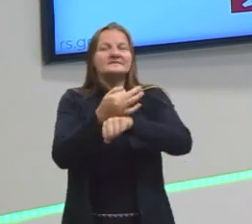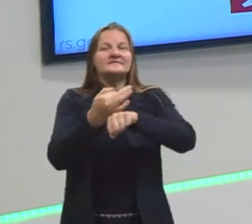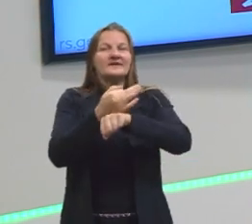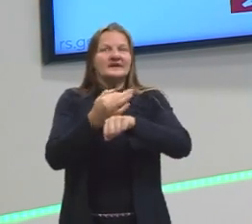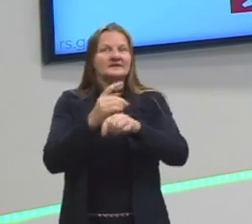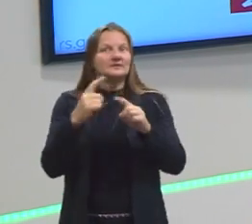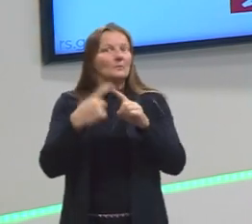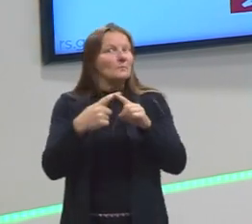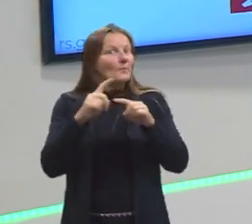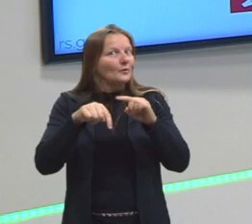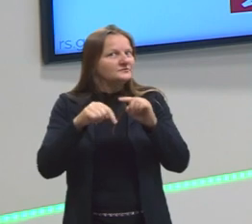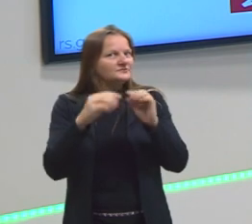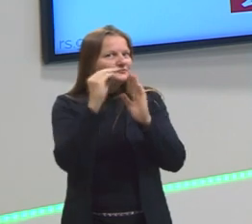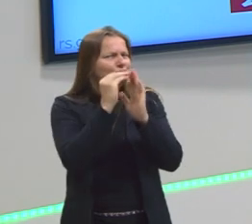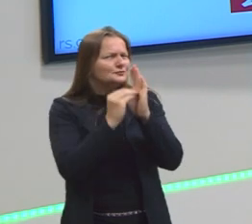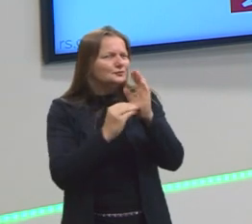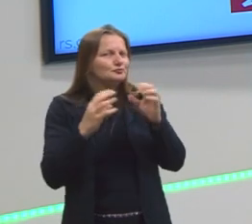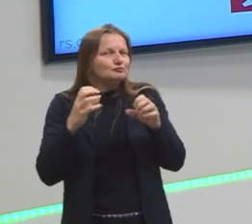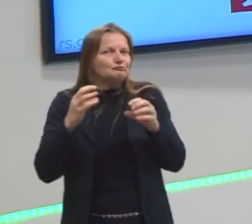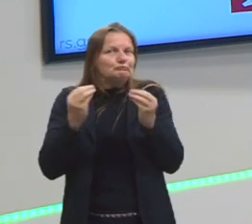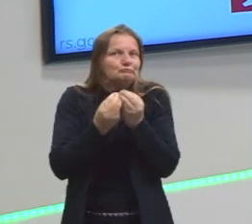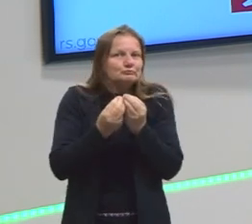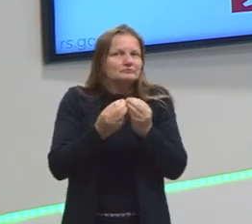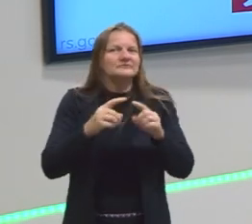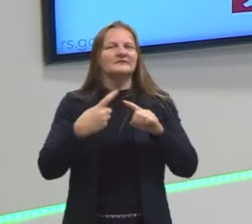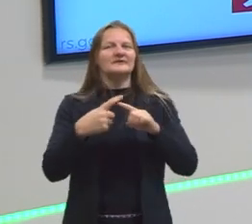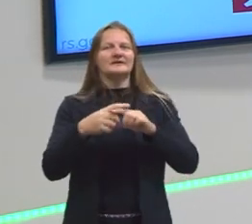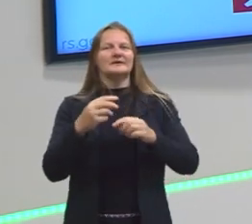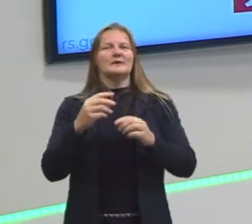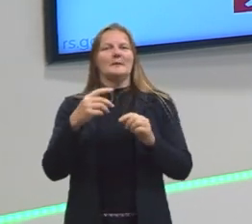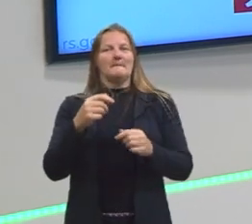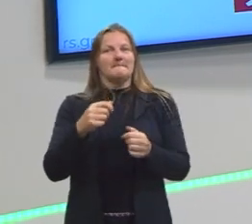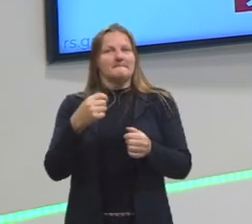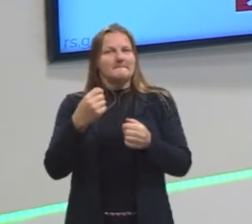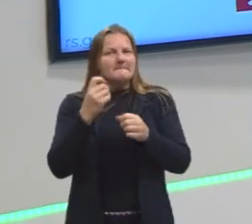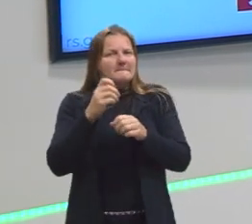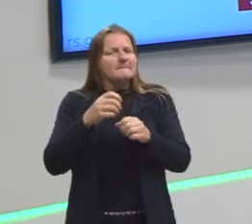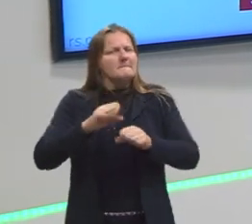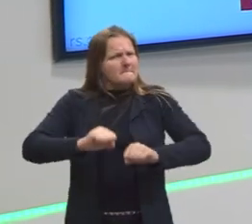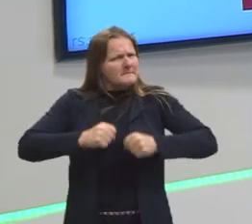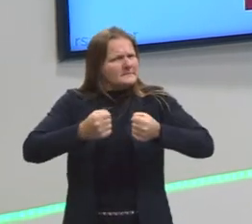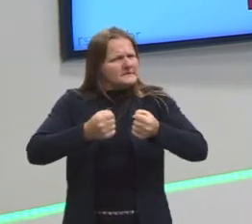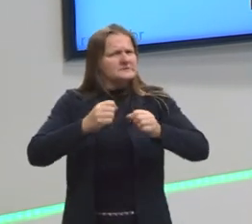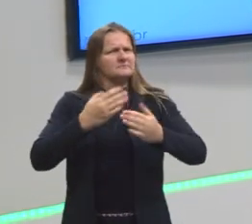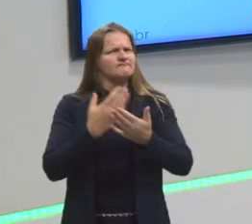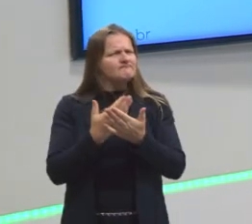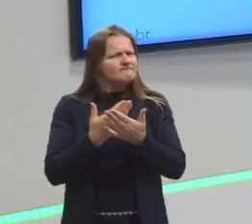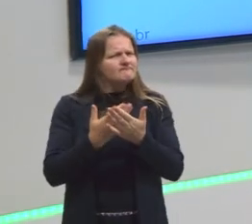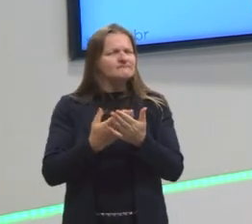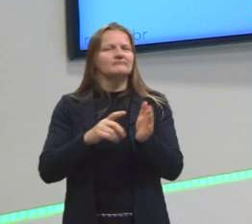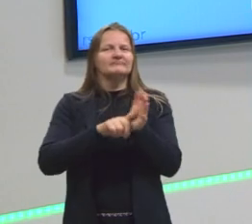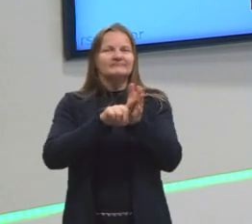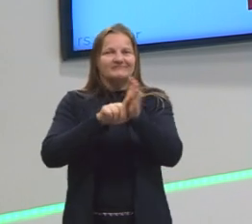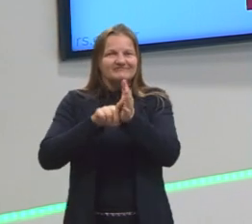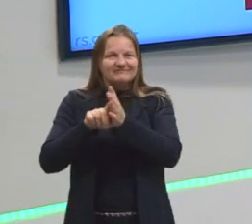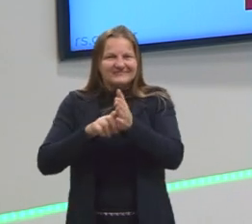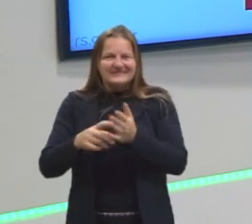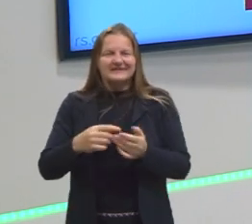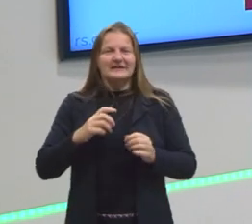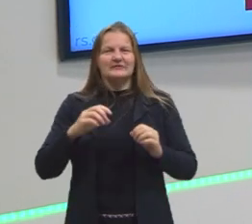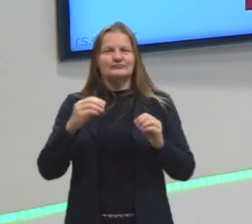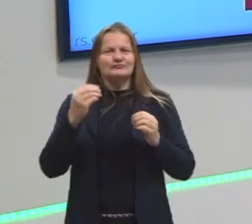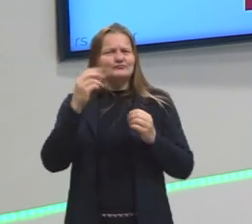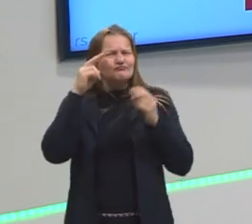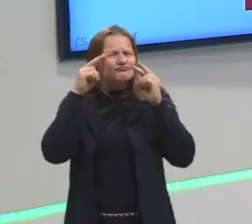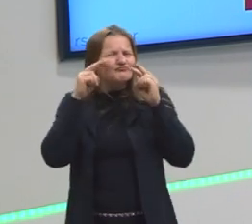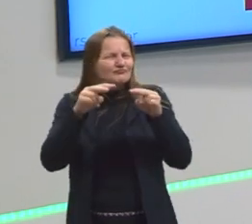não deixe acumular conteúdo, de repente vai ser um pouco puxadinho, mas vale a pena dar uma estudadinha, vale a pena concentrar